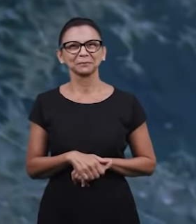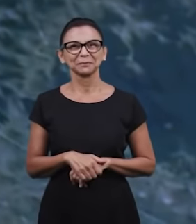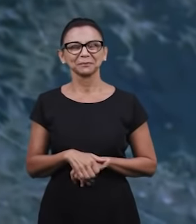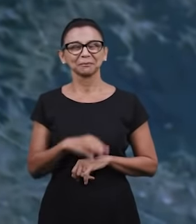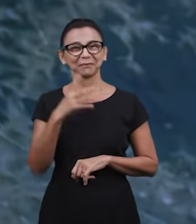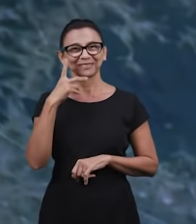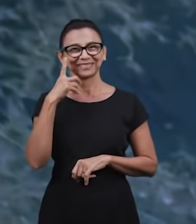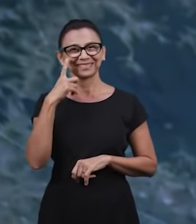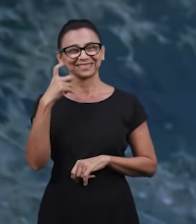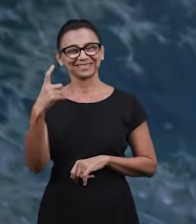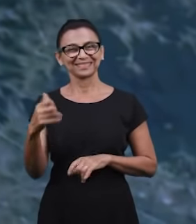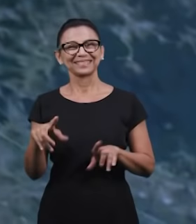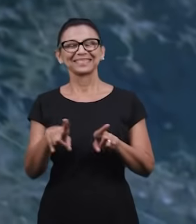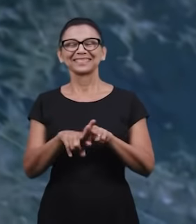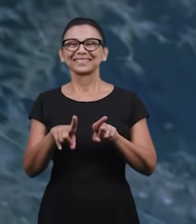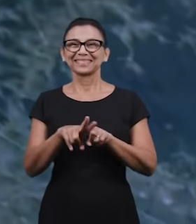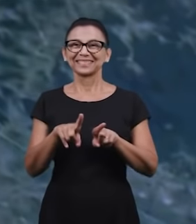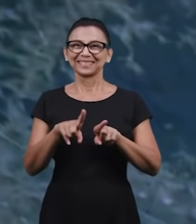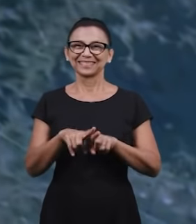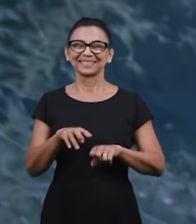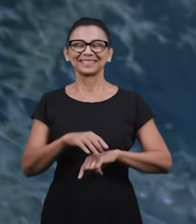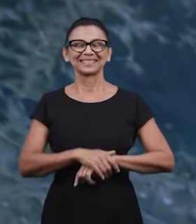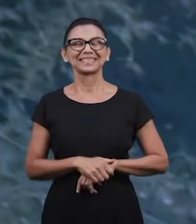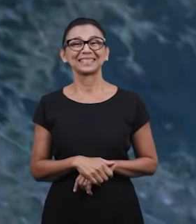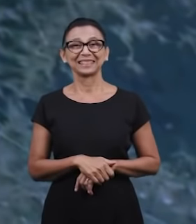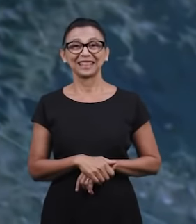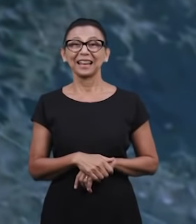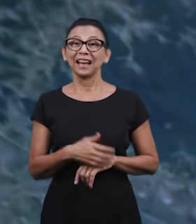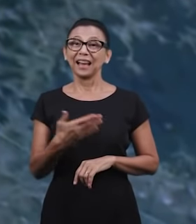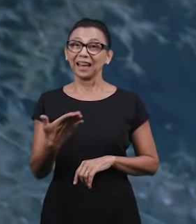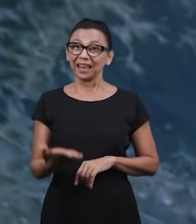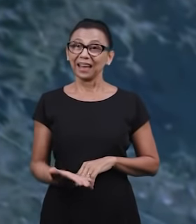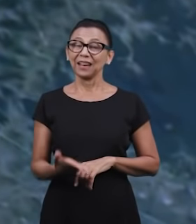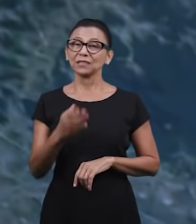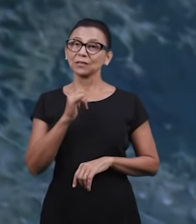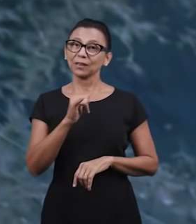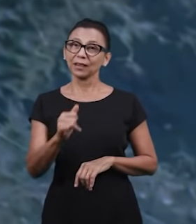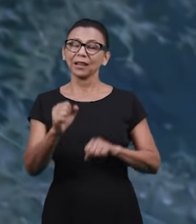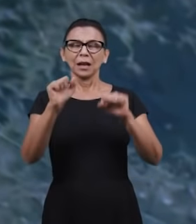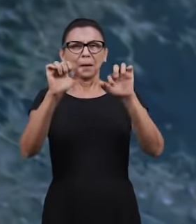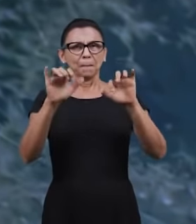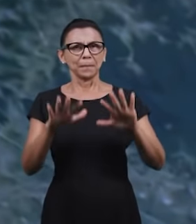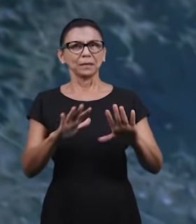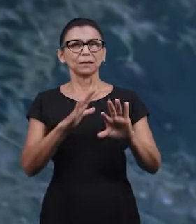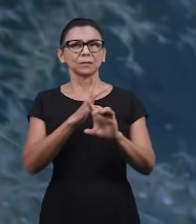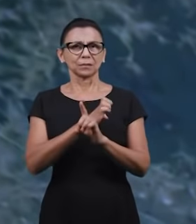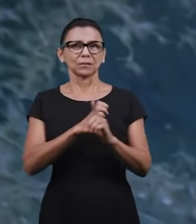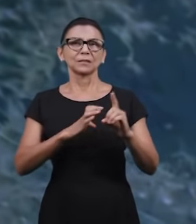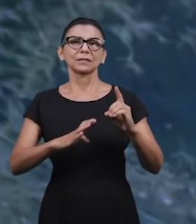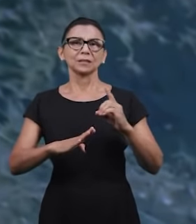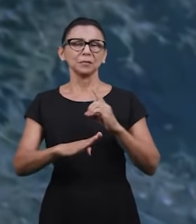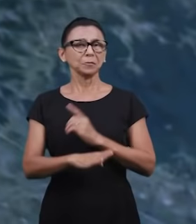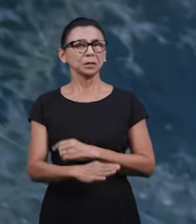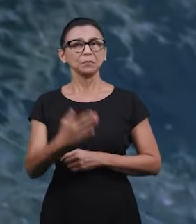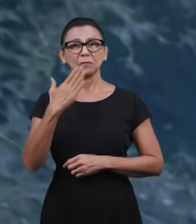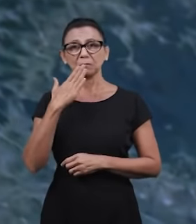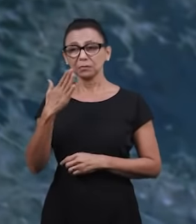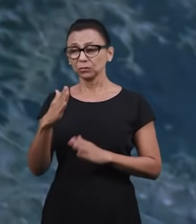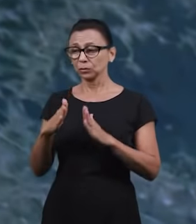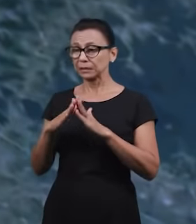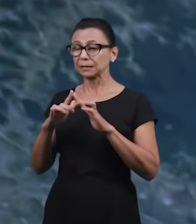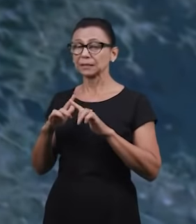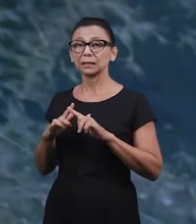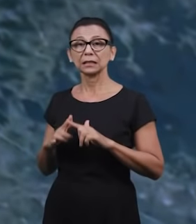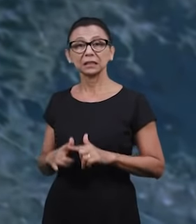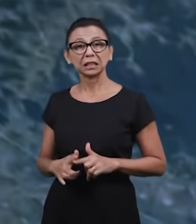é o relato do companheiro a respeito da grande bênção que a Escola Bíblica Dominical tem trazido para a igreja